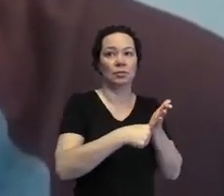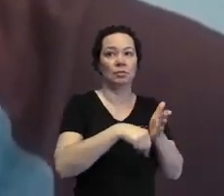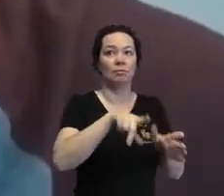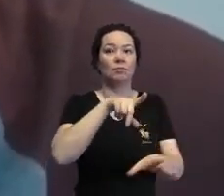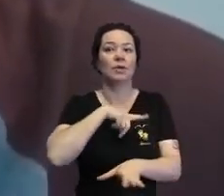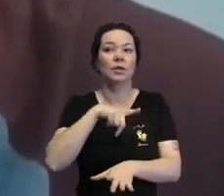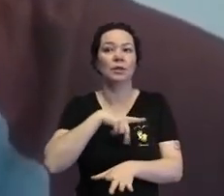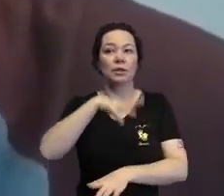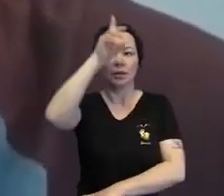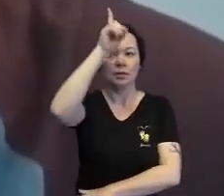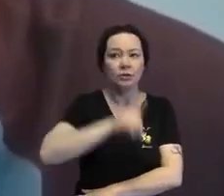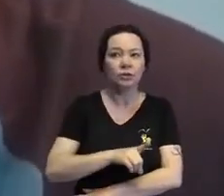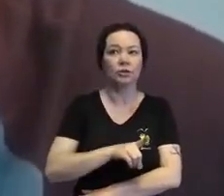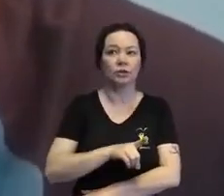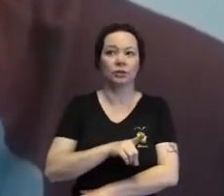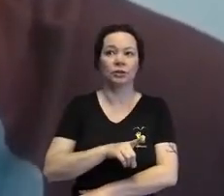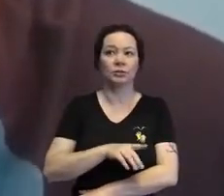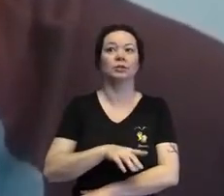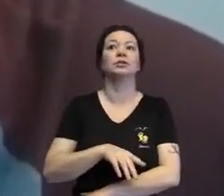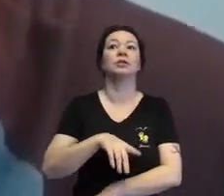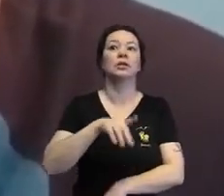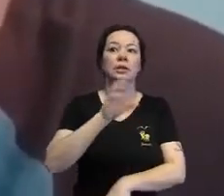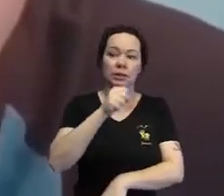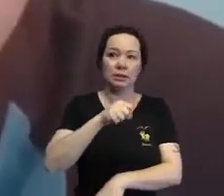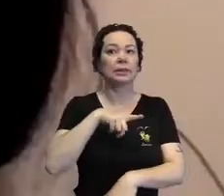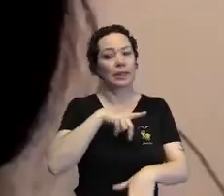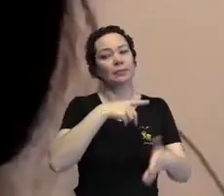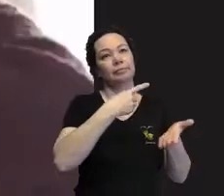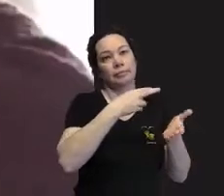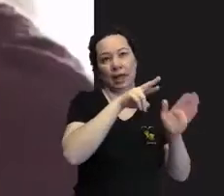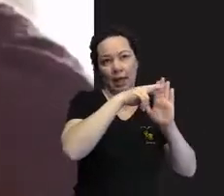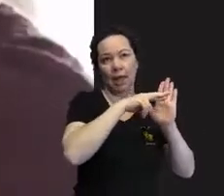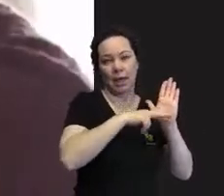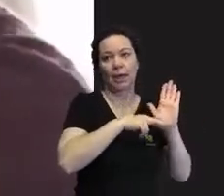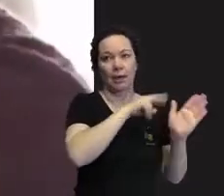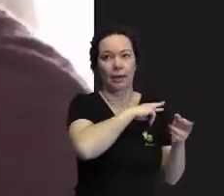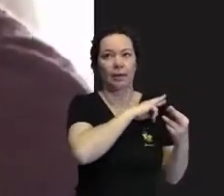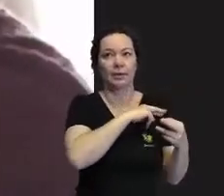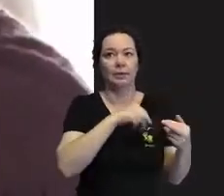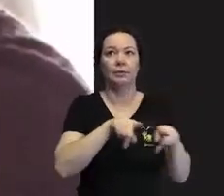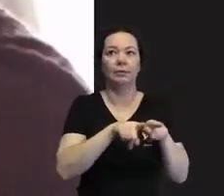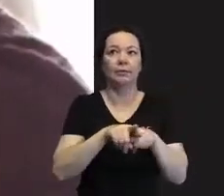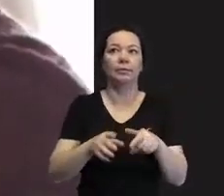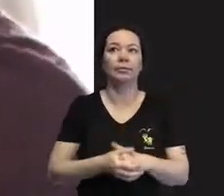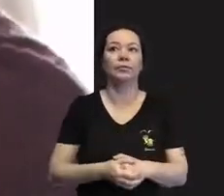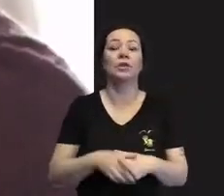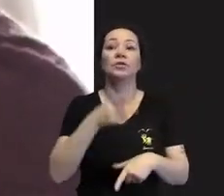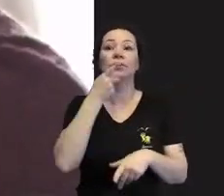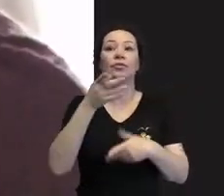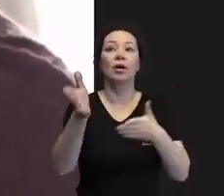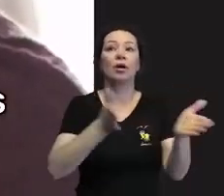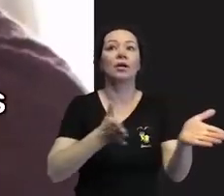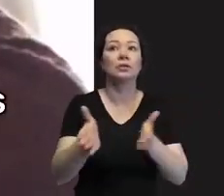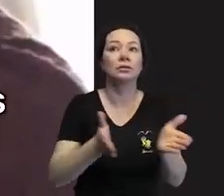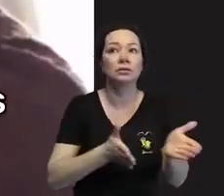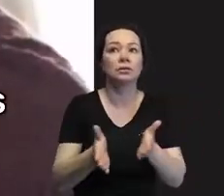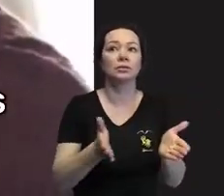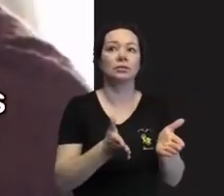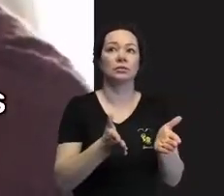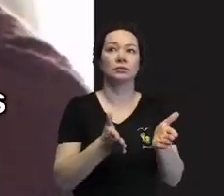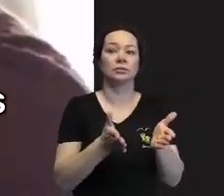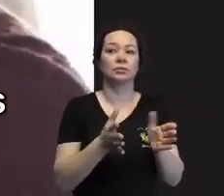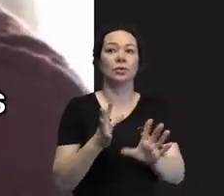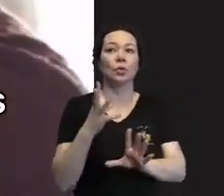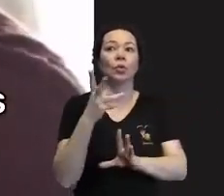tem direitos e deveres. A gente fala sobre acessibilidade, o